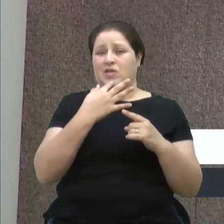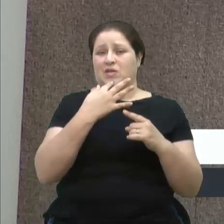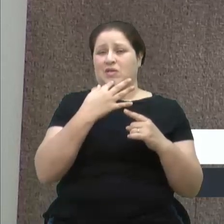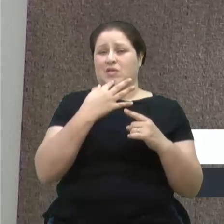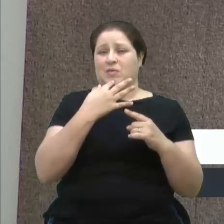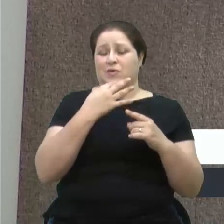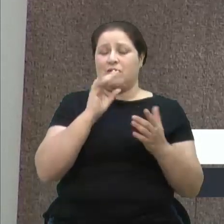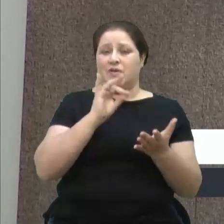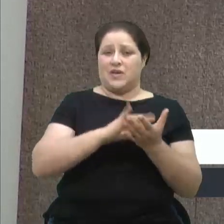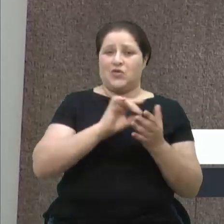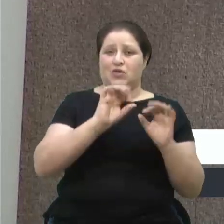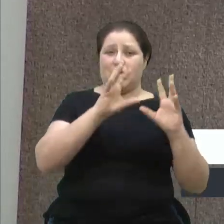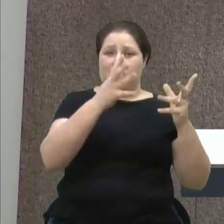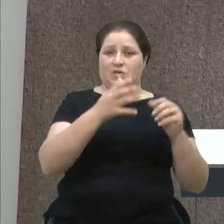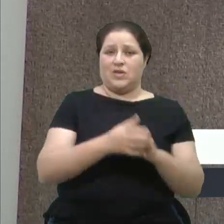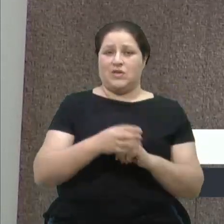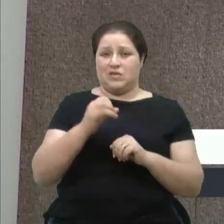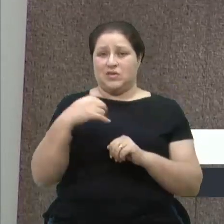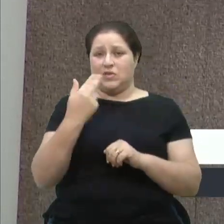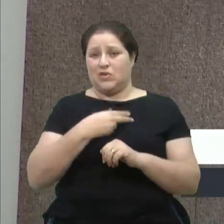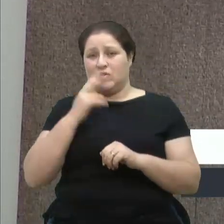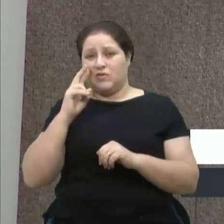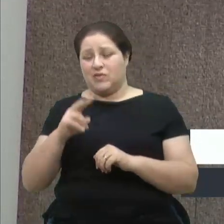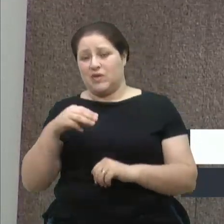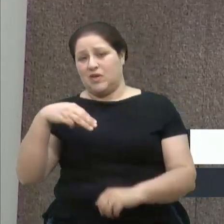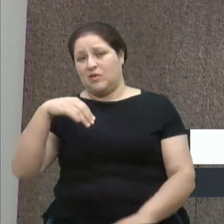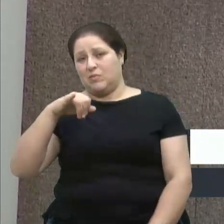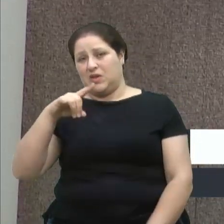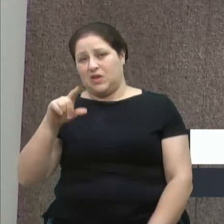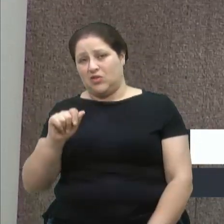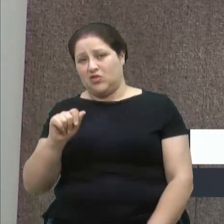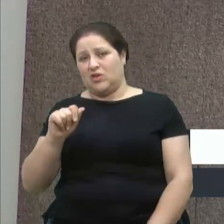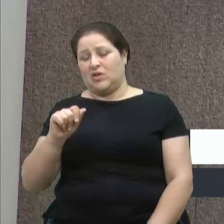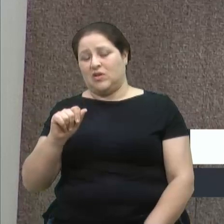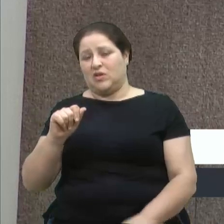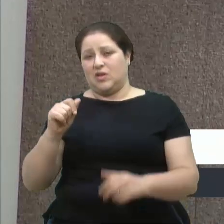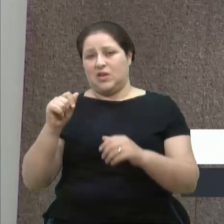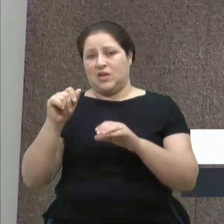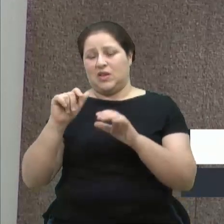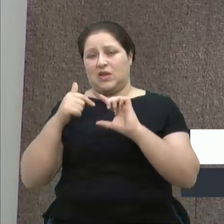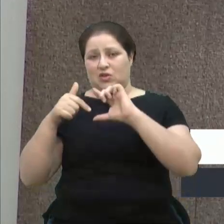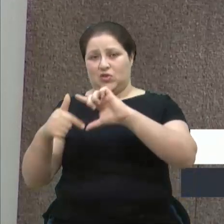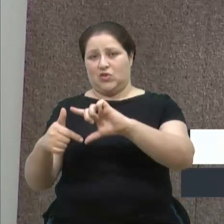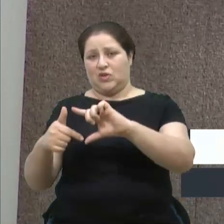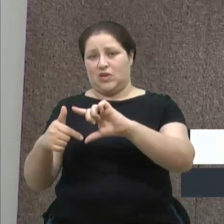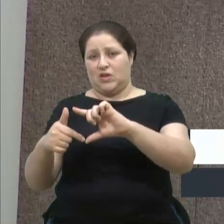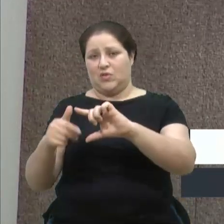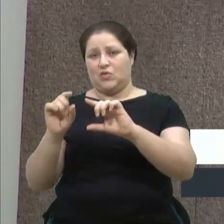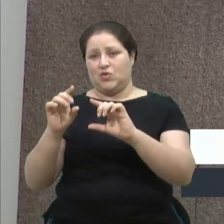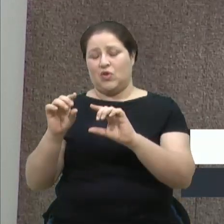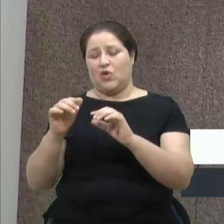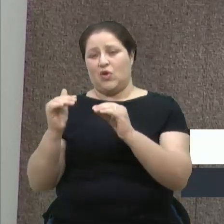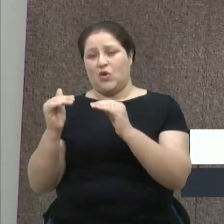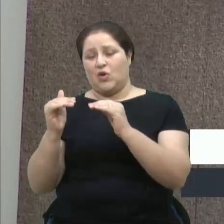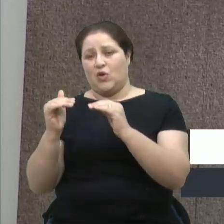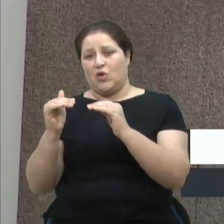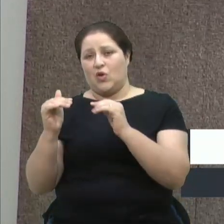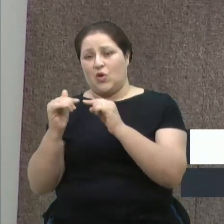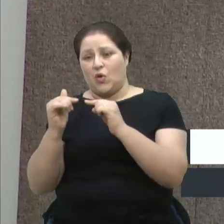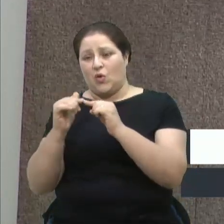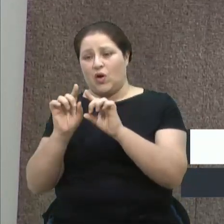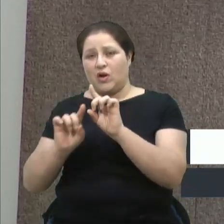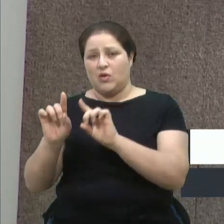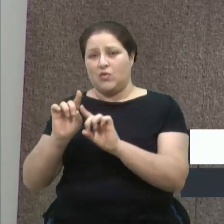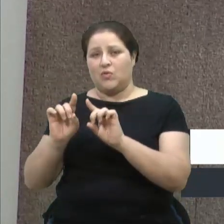candidatos, certos partidos, a gente não teria muita verdade que agora a gente tem conhecimento no Brasil. Porque muita coisa era